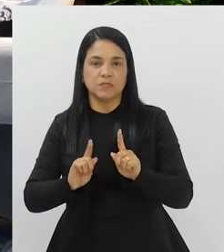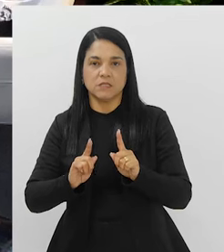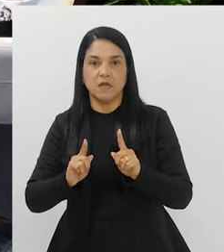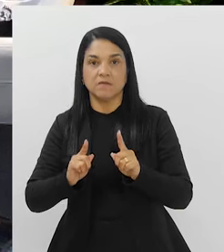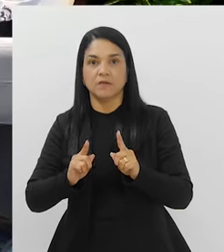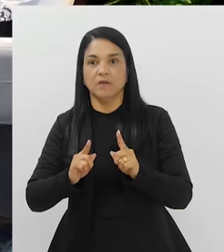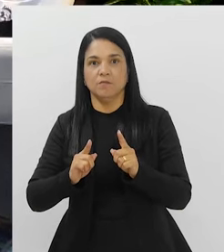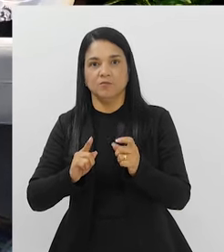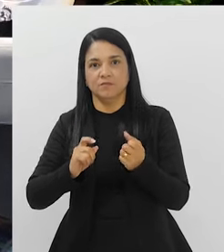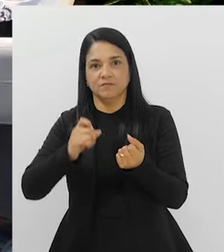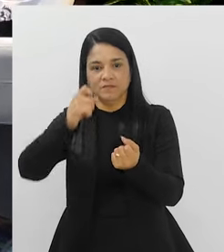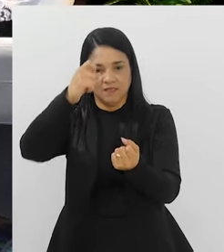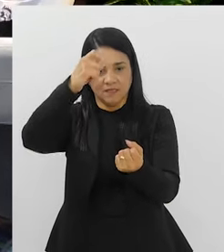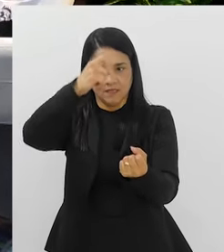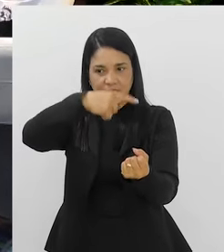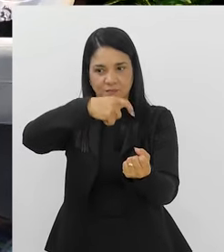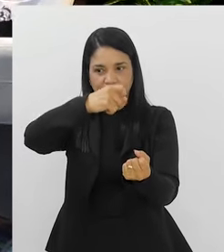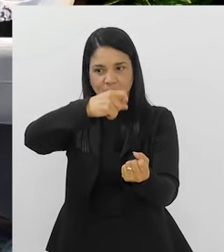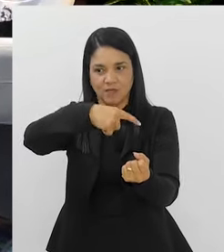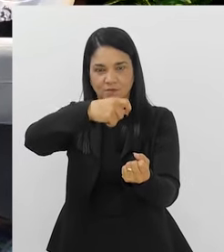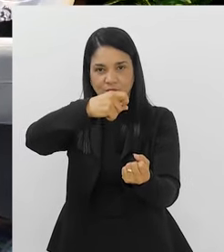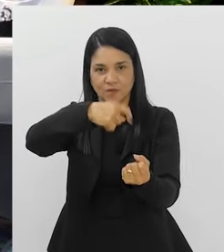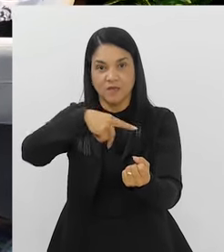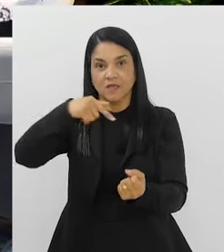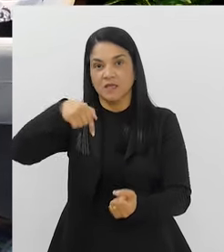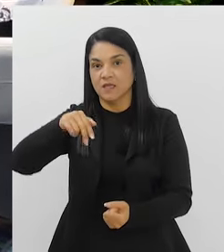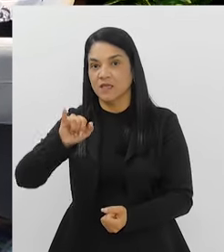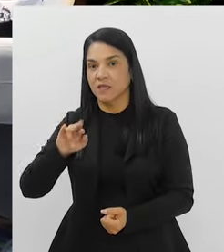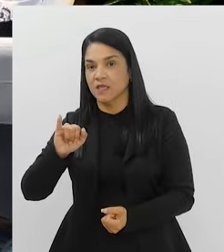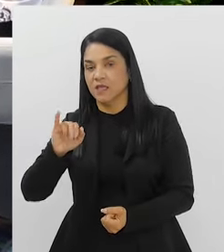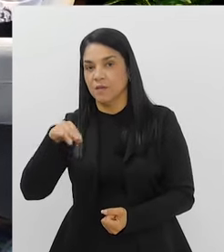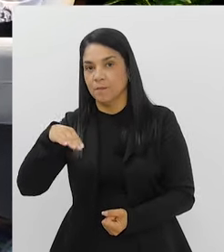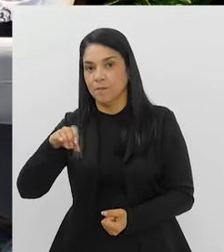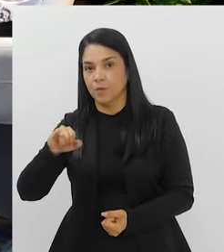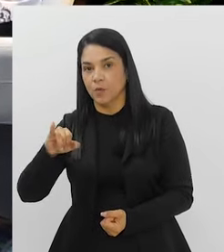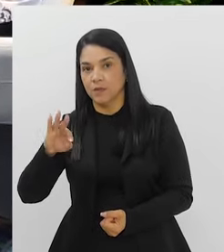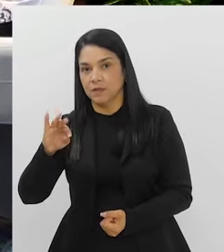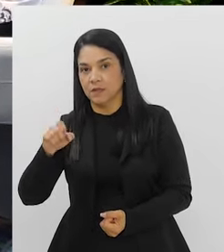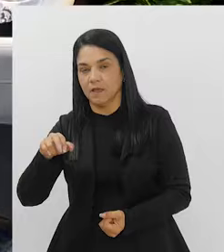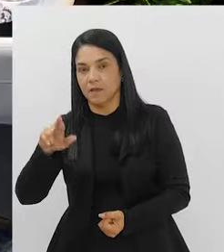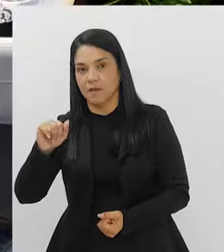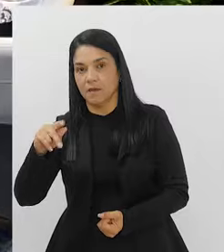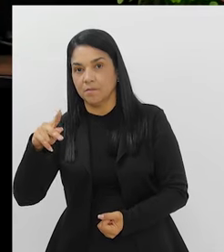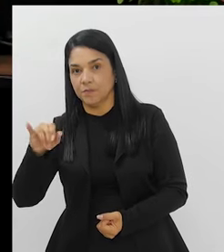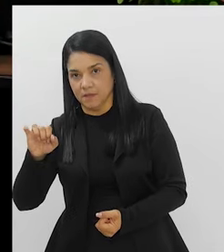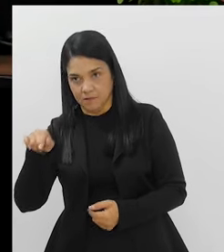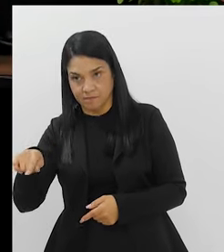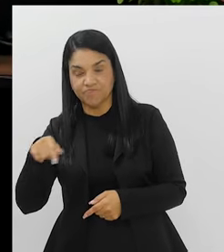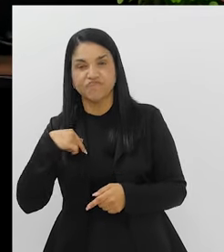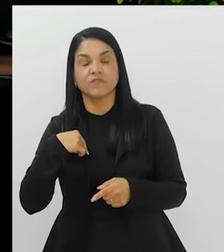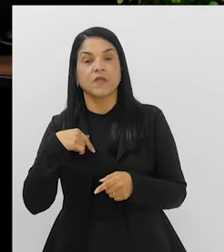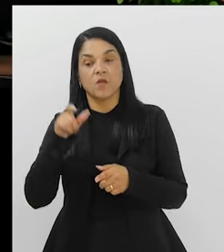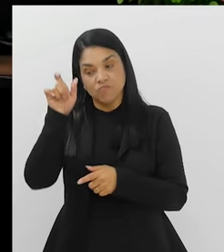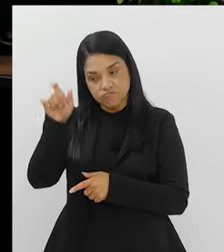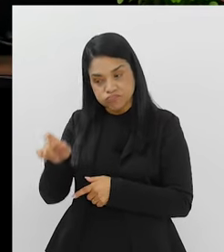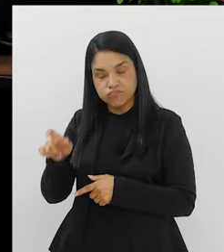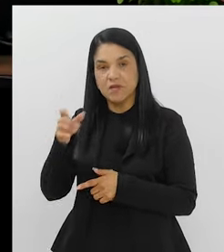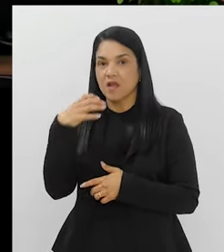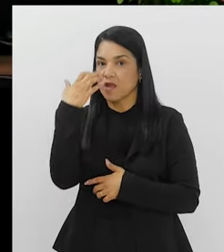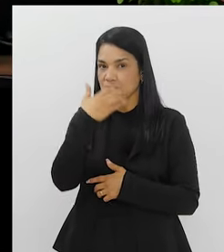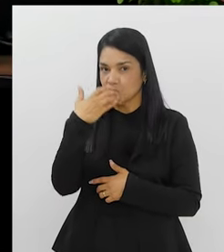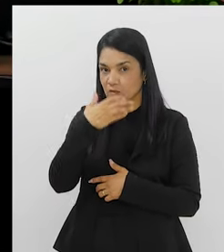quimioterapia, se fosse apenas um início, um pólipo. O caso da Preta Gil é um dos casos que,